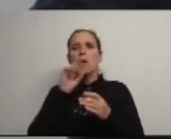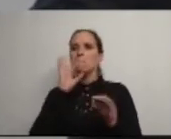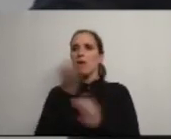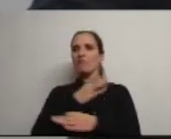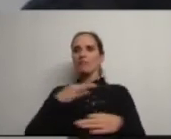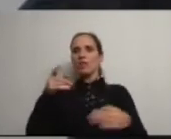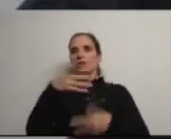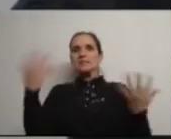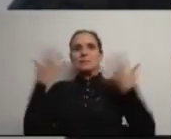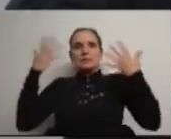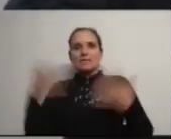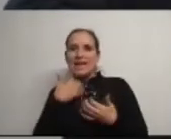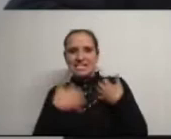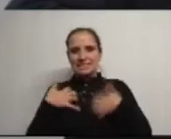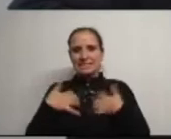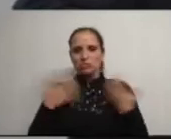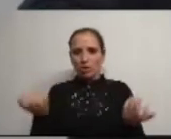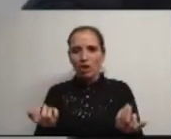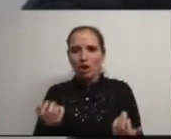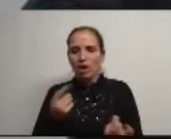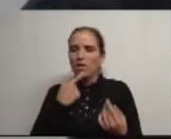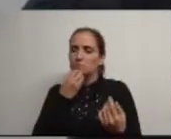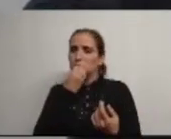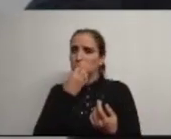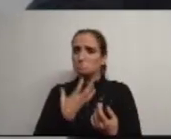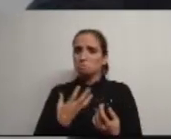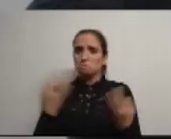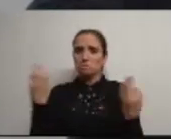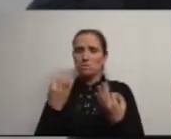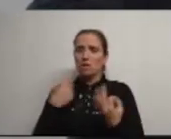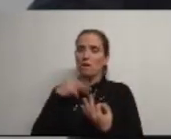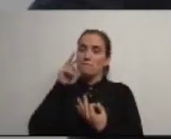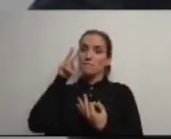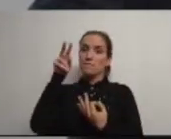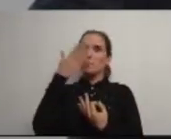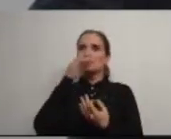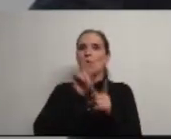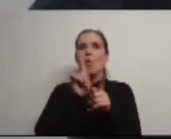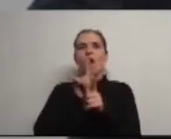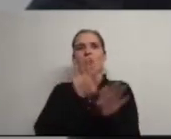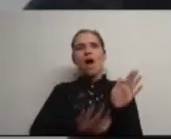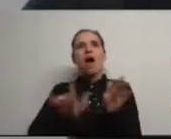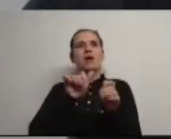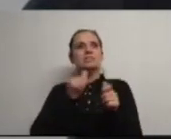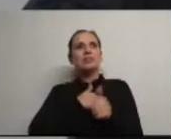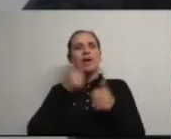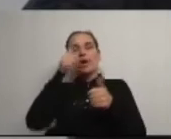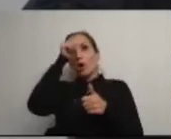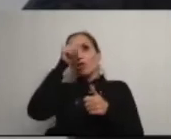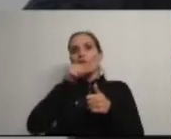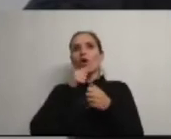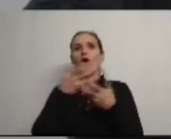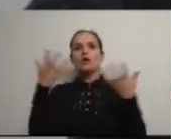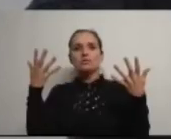Executivo. A sensação com que fico depois de assistir esta versão cor-de-rosa do Estado do Conselho é de um enorme